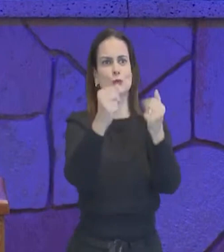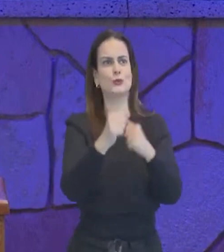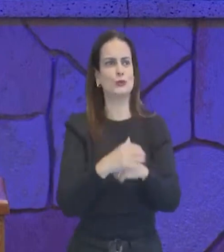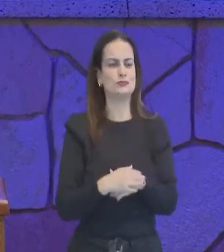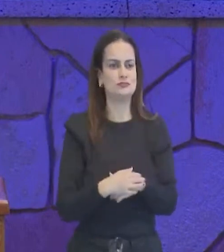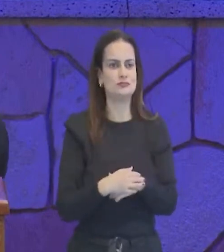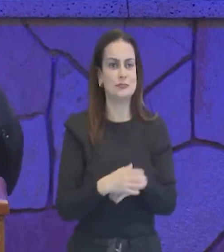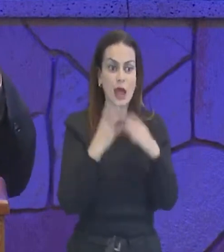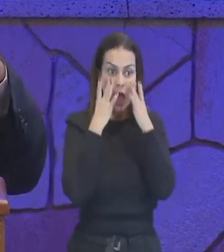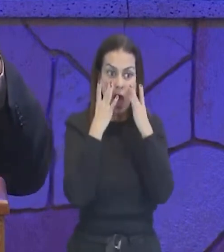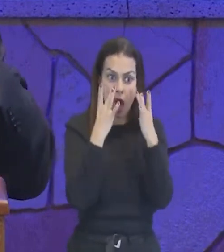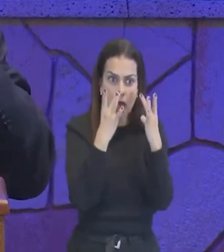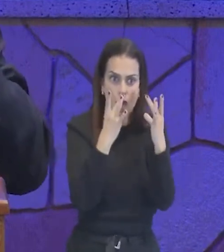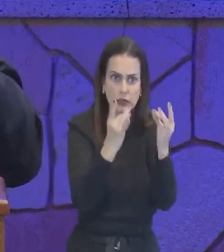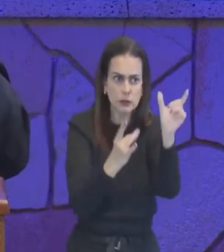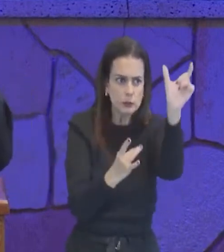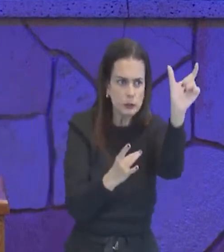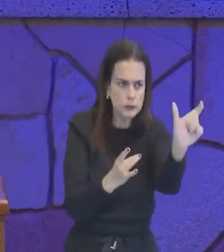esteja atento,